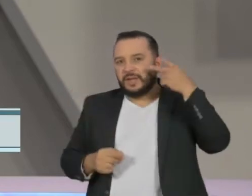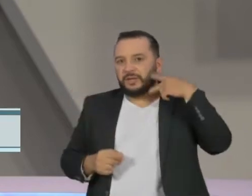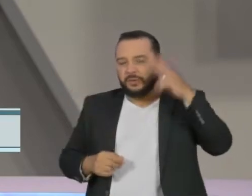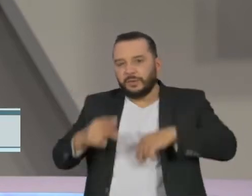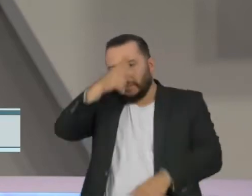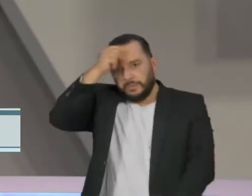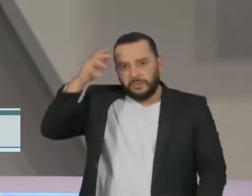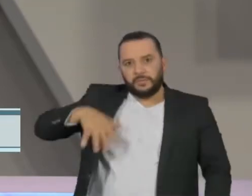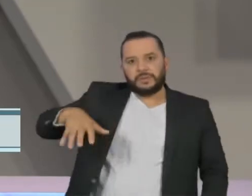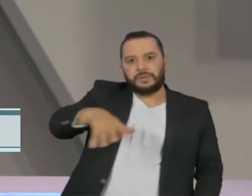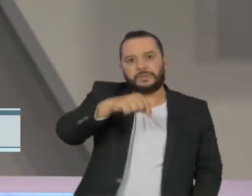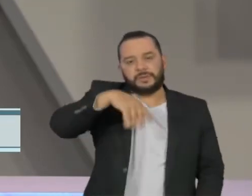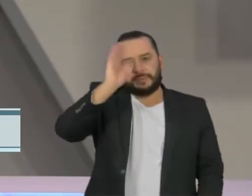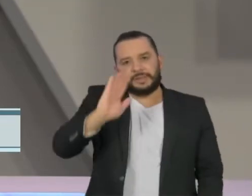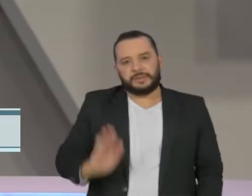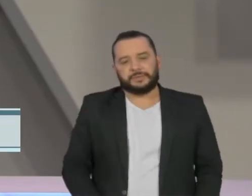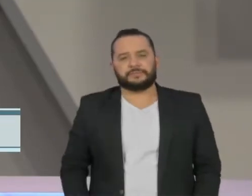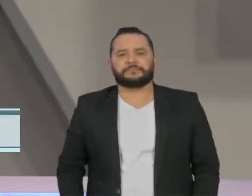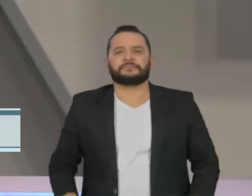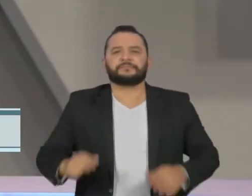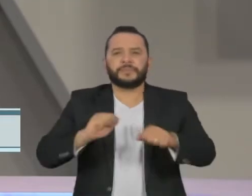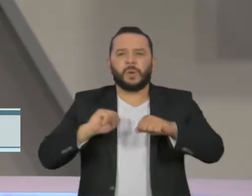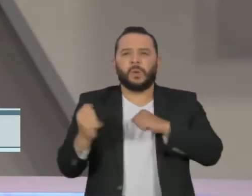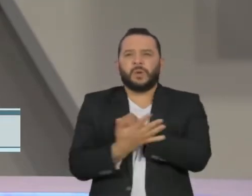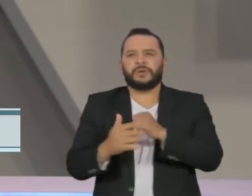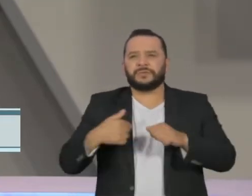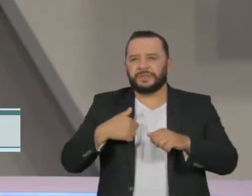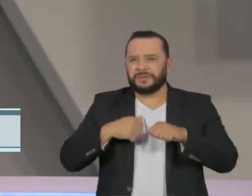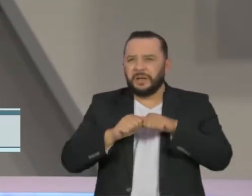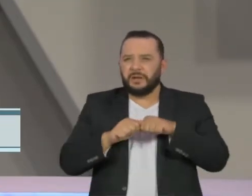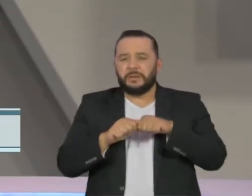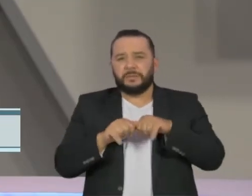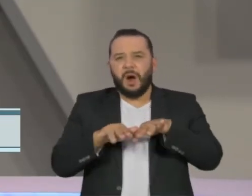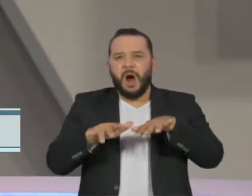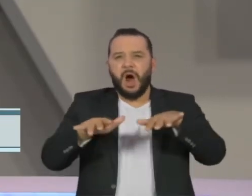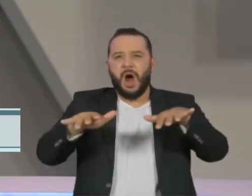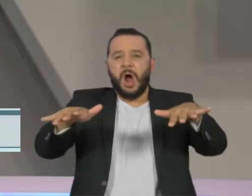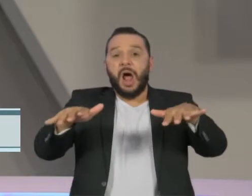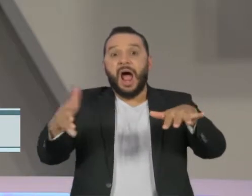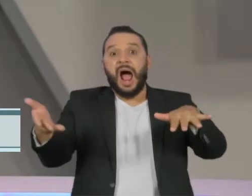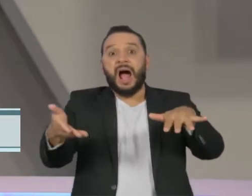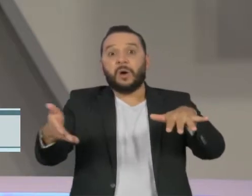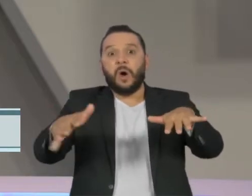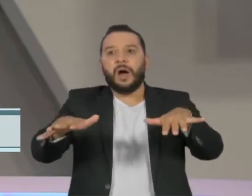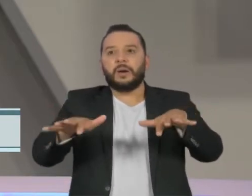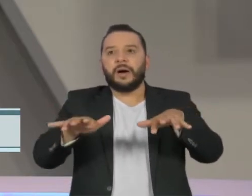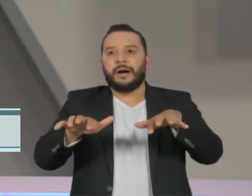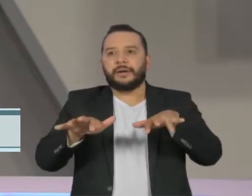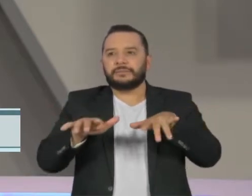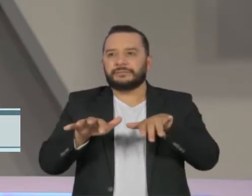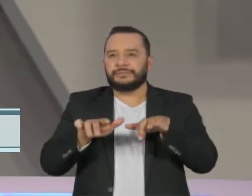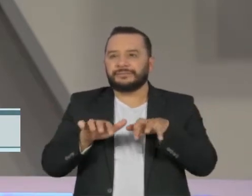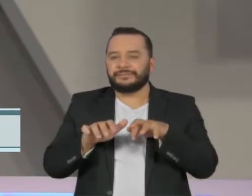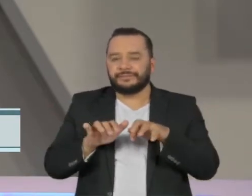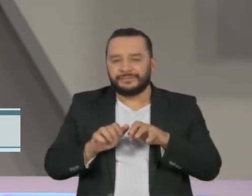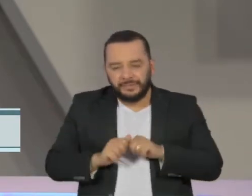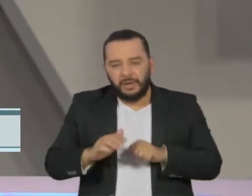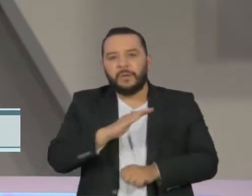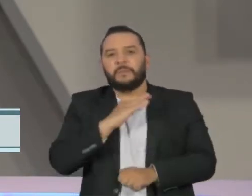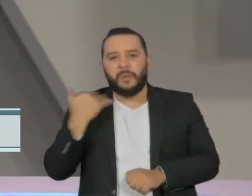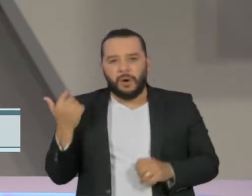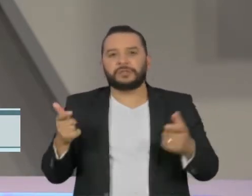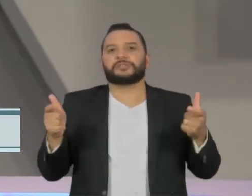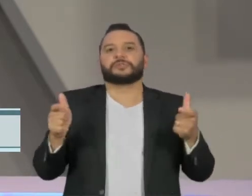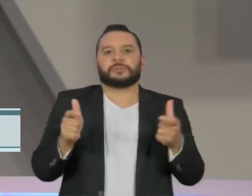O crescimento da covid desacelera no país. Pela primeira vez, a média de mortes numa semana caiu mais de